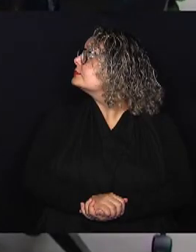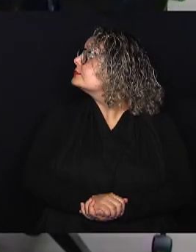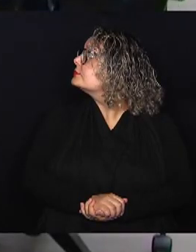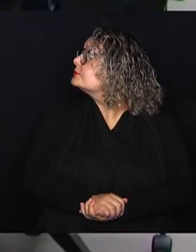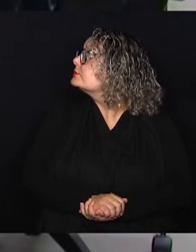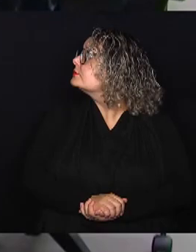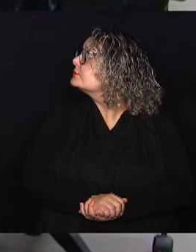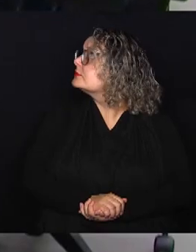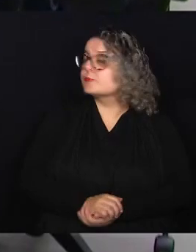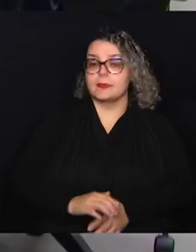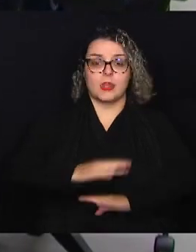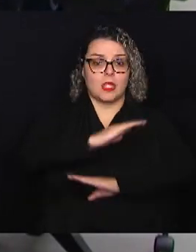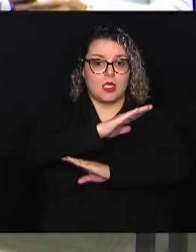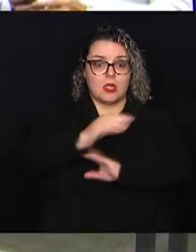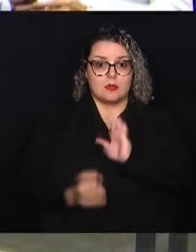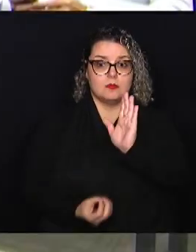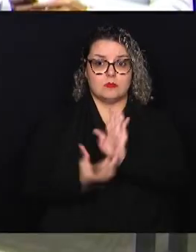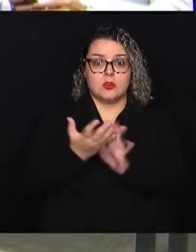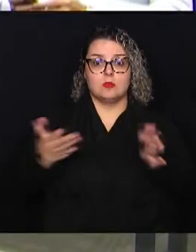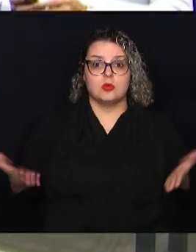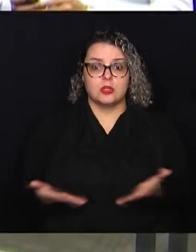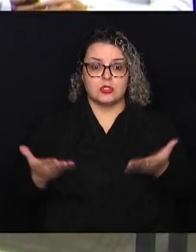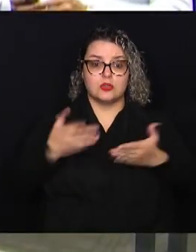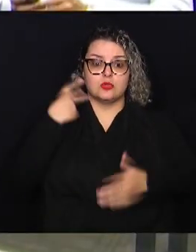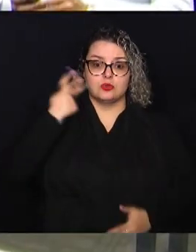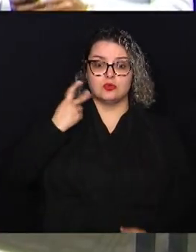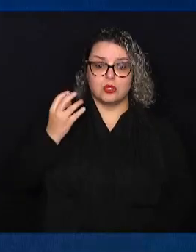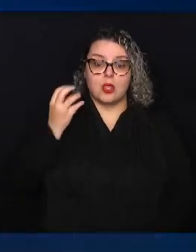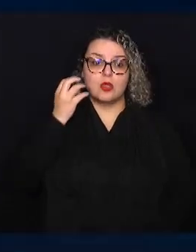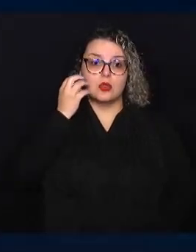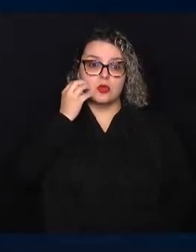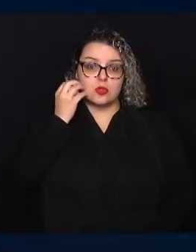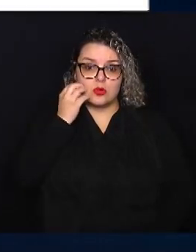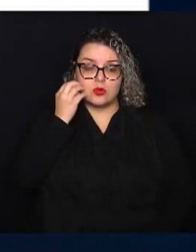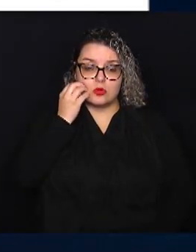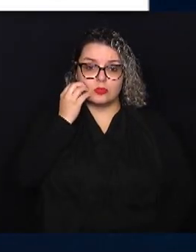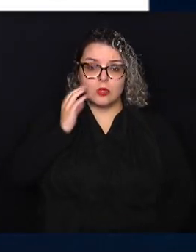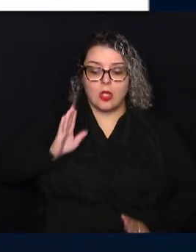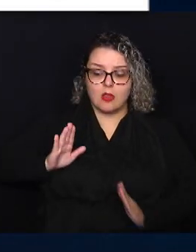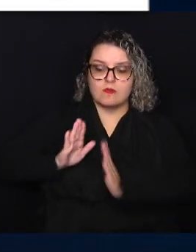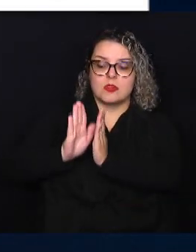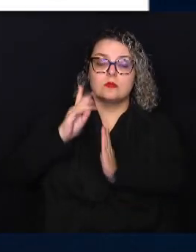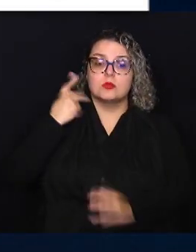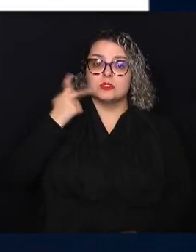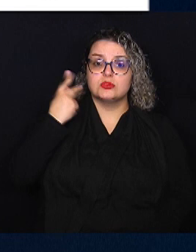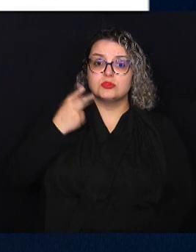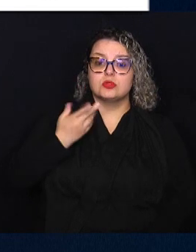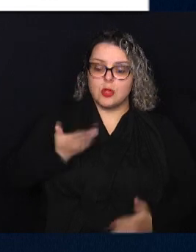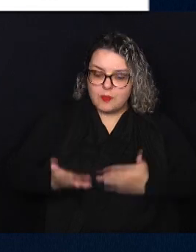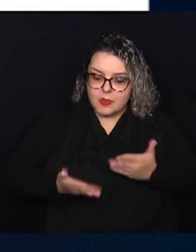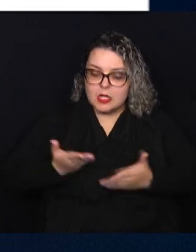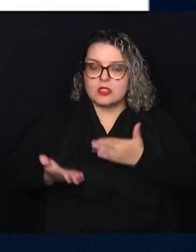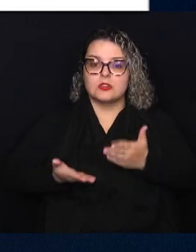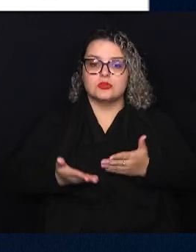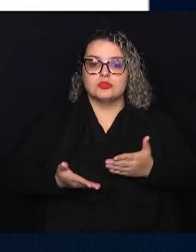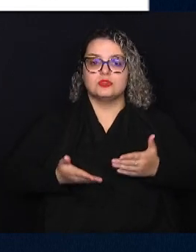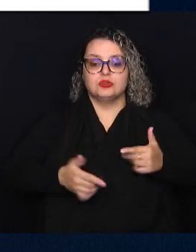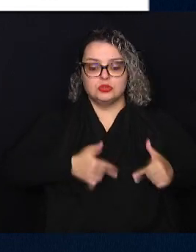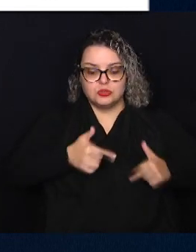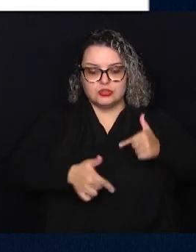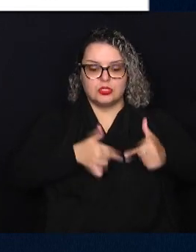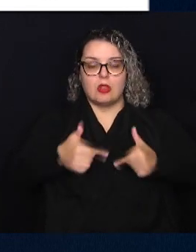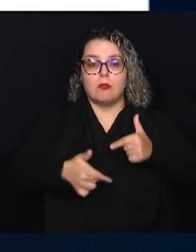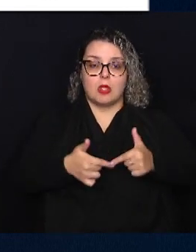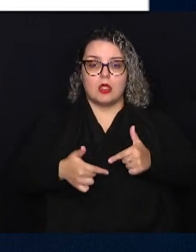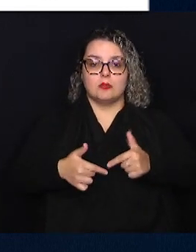A Câmara criou por iniciativa do vereador Igor Diego a frente parlamentar para tratar de operação de consórcio